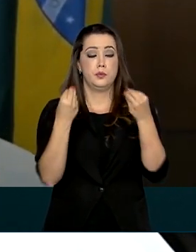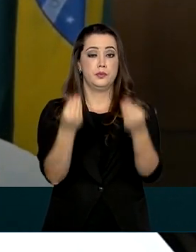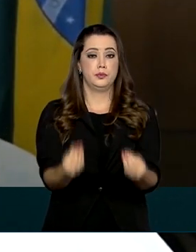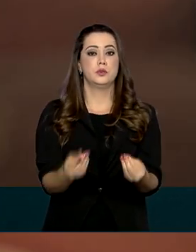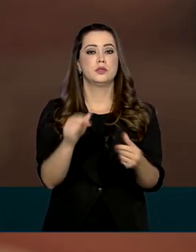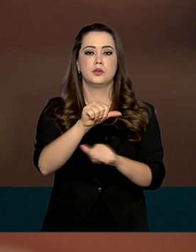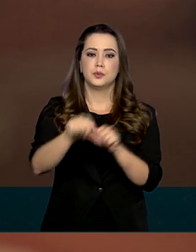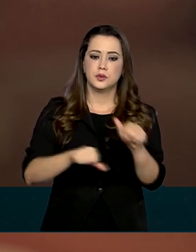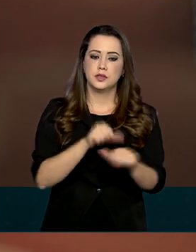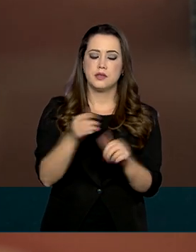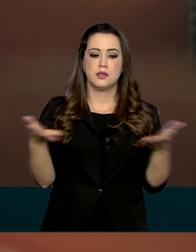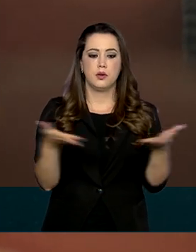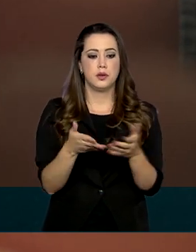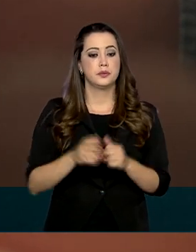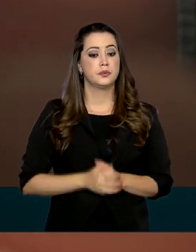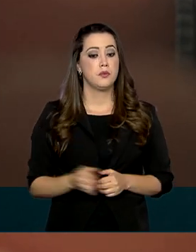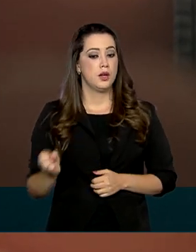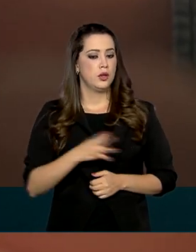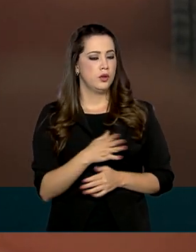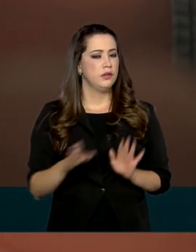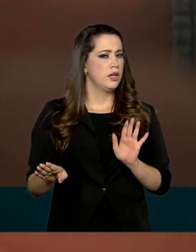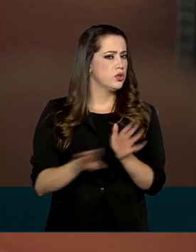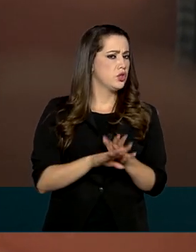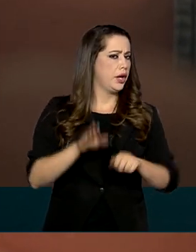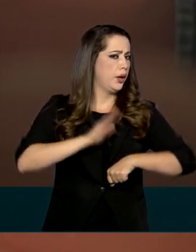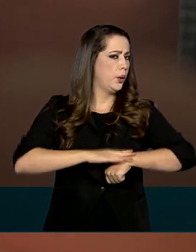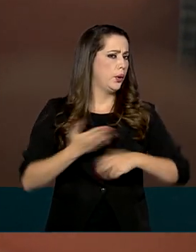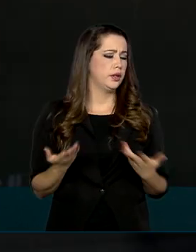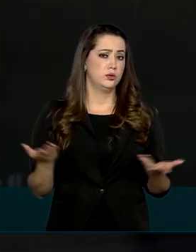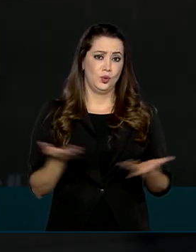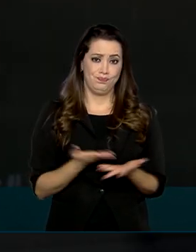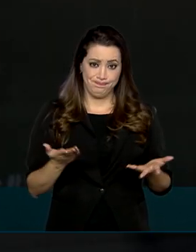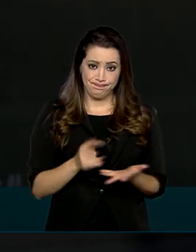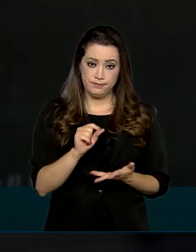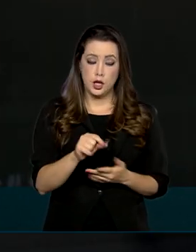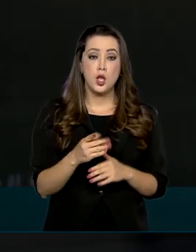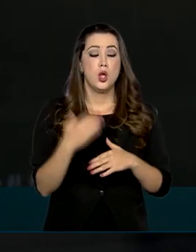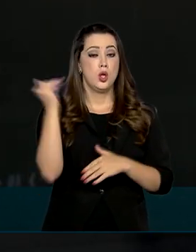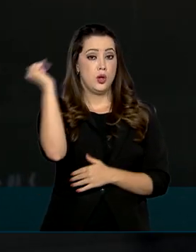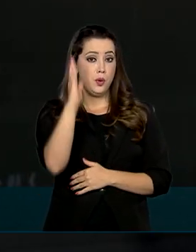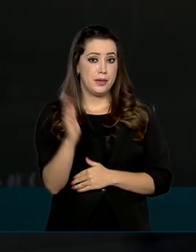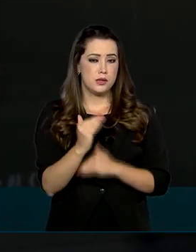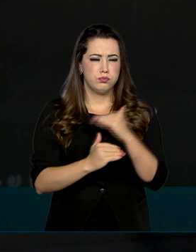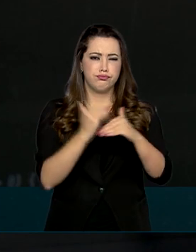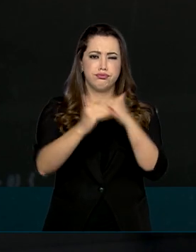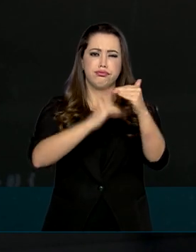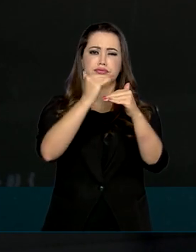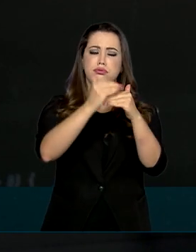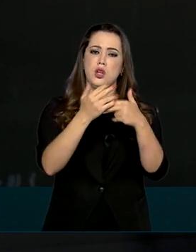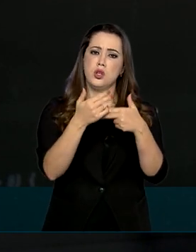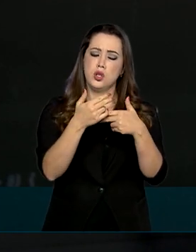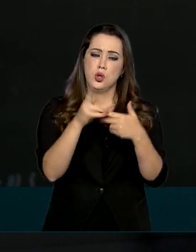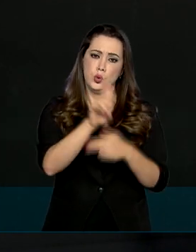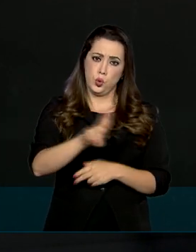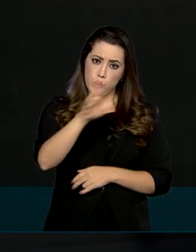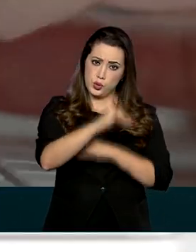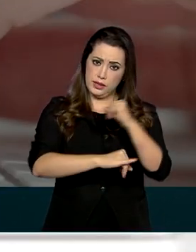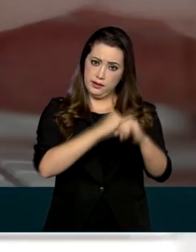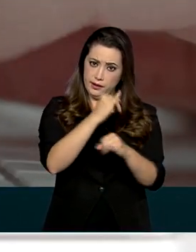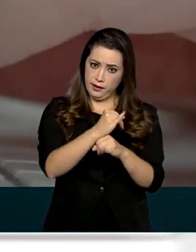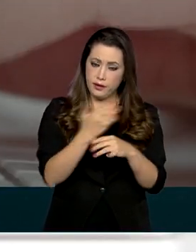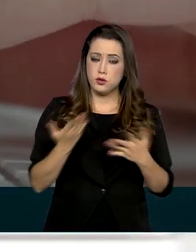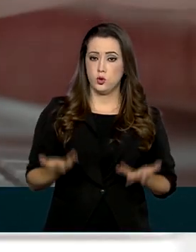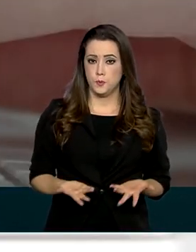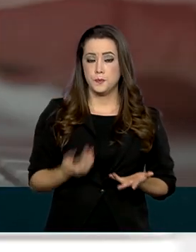mudança. A novidade chega no momento em que o Brasil registra crescimento de transações digitais por conta da pandemia.